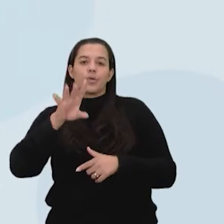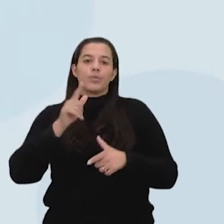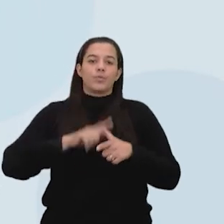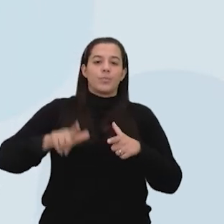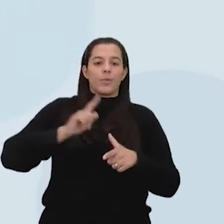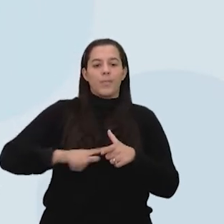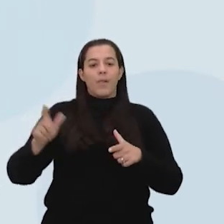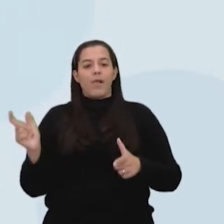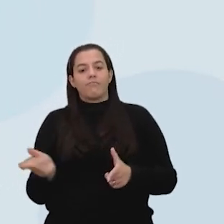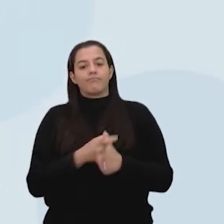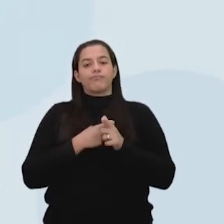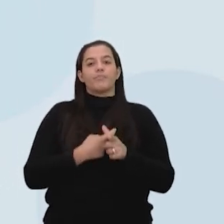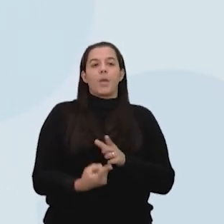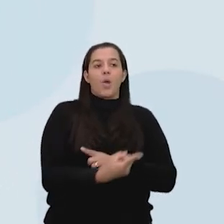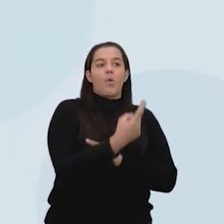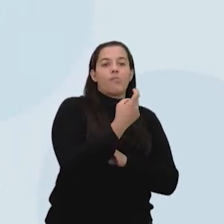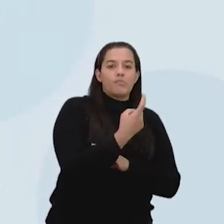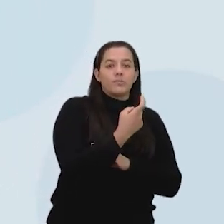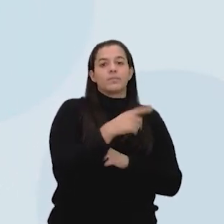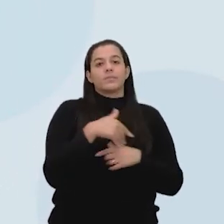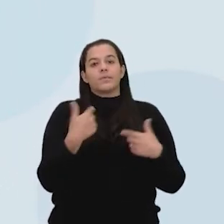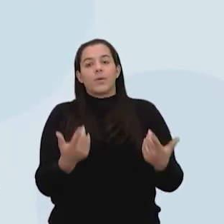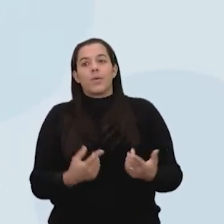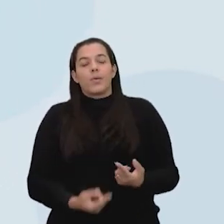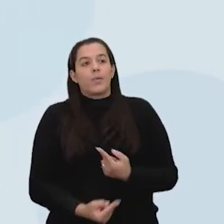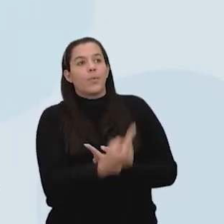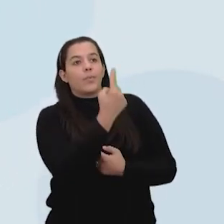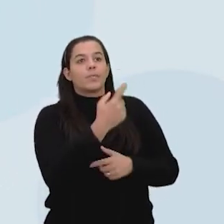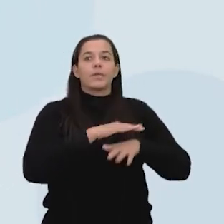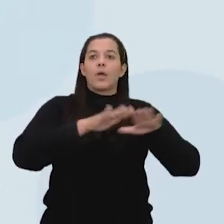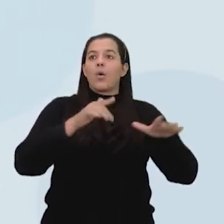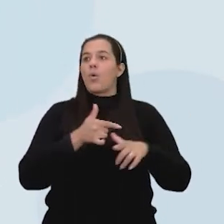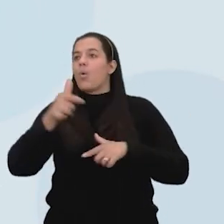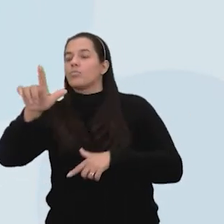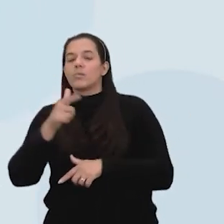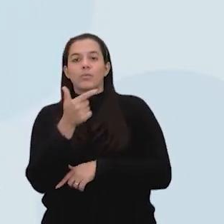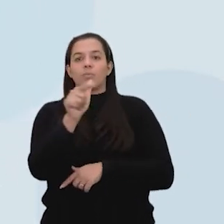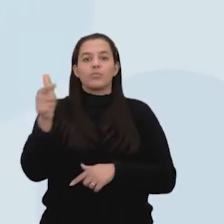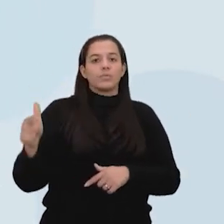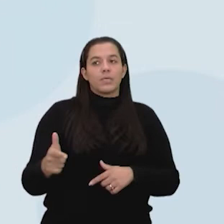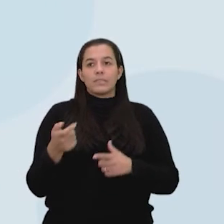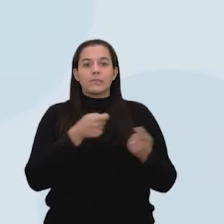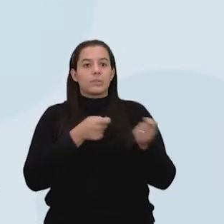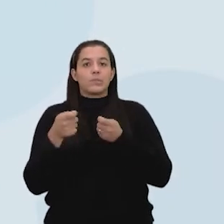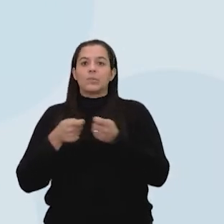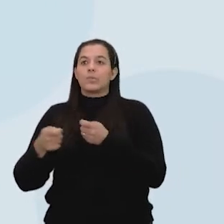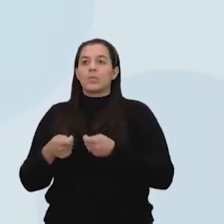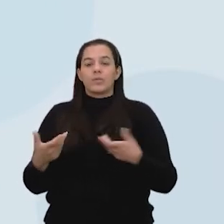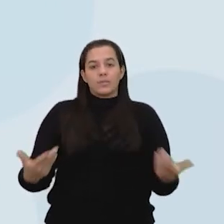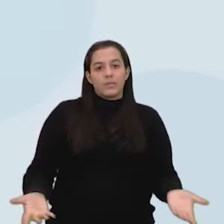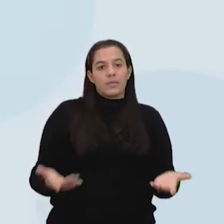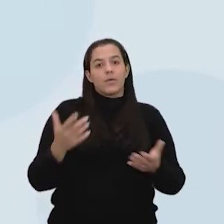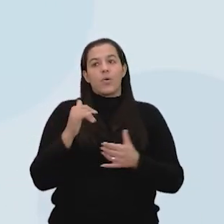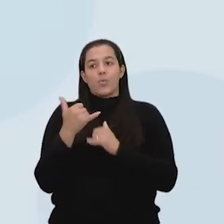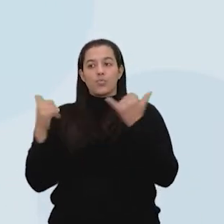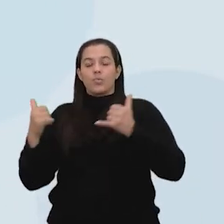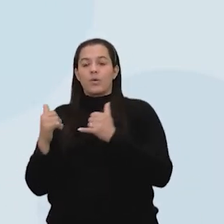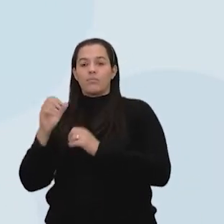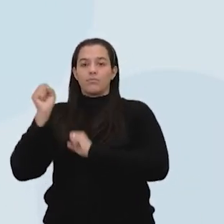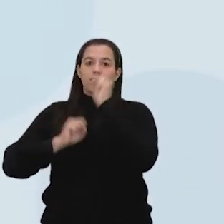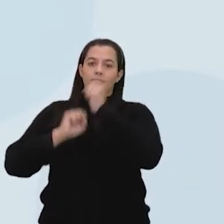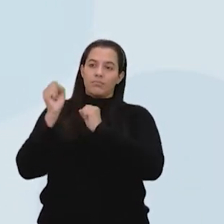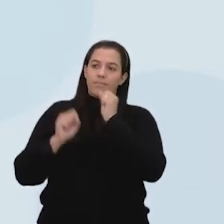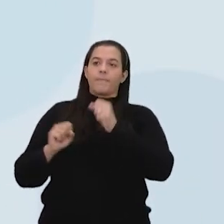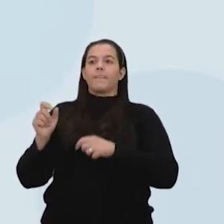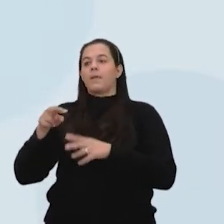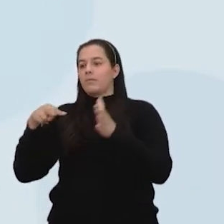é muito dependente a uma única fonte, principalmente uma fonte que você não tenha o controle total, diferentemente de uma termoelétrica, por exemplo, que